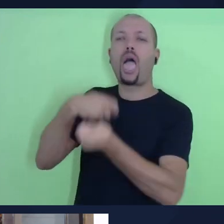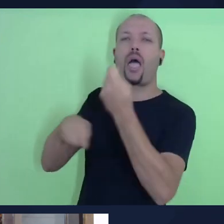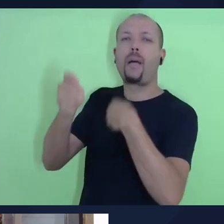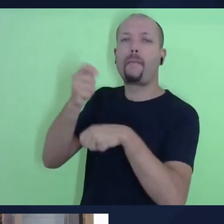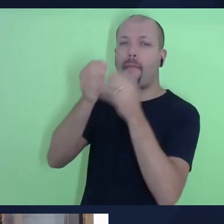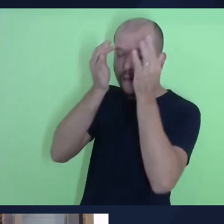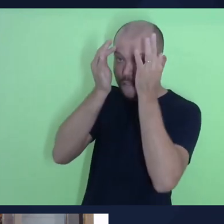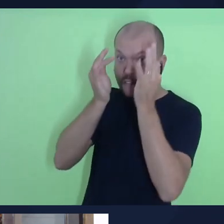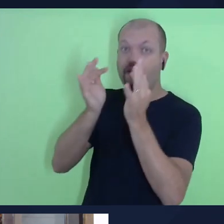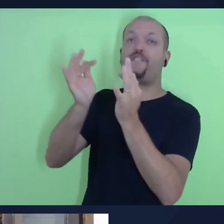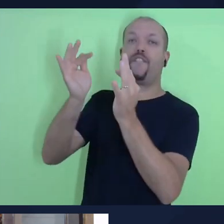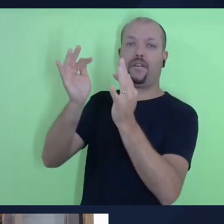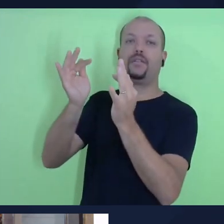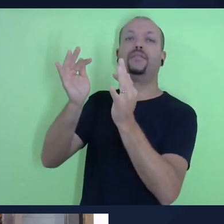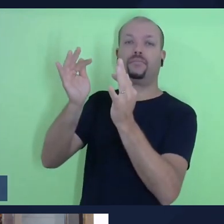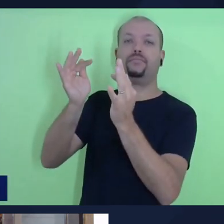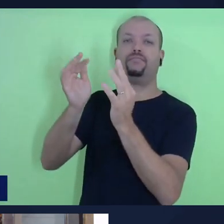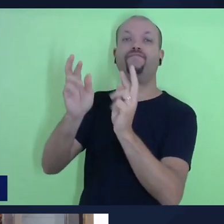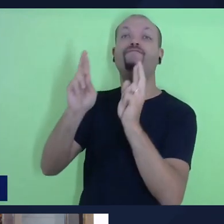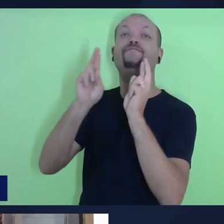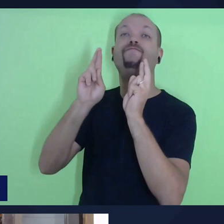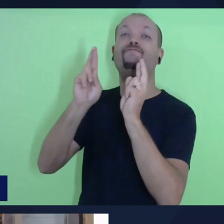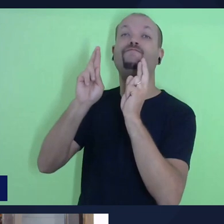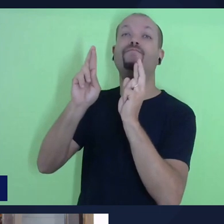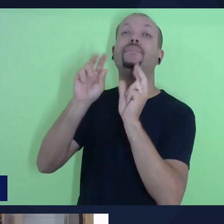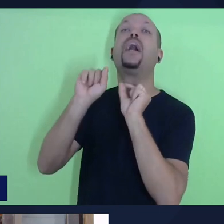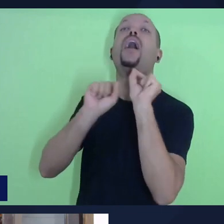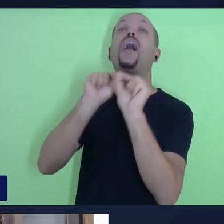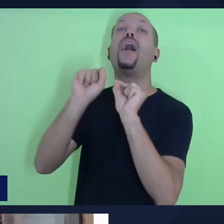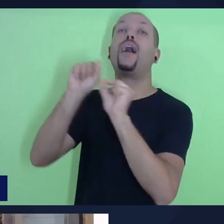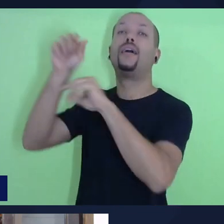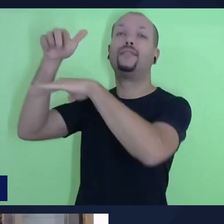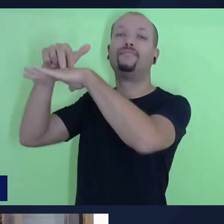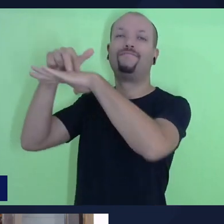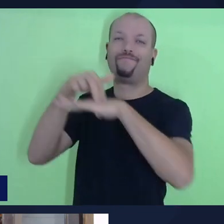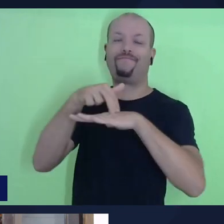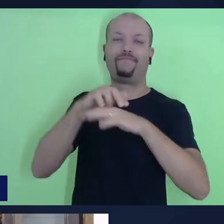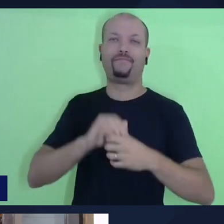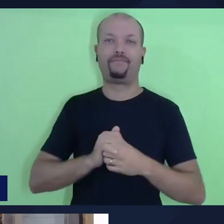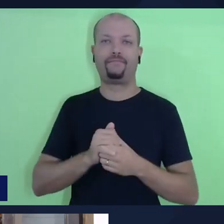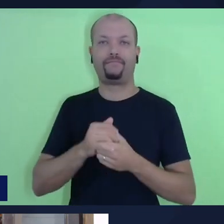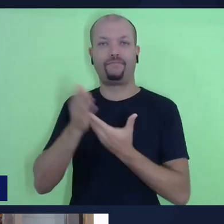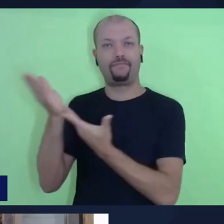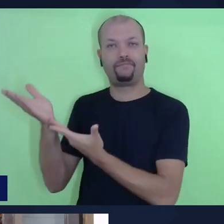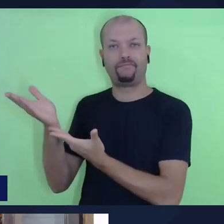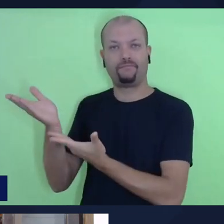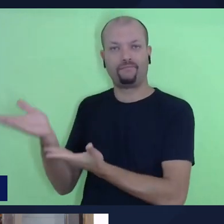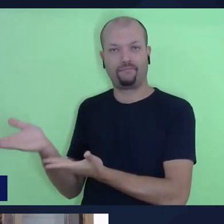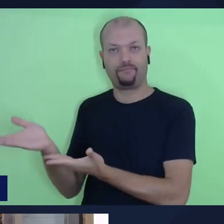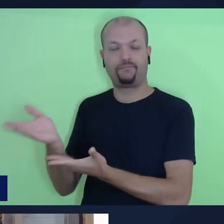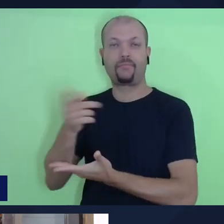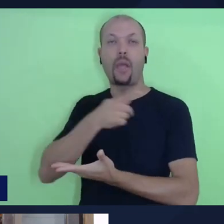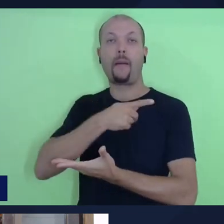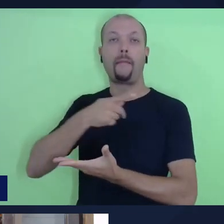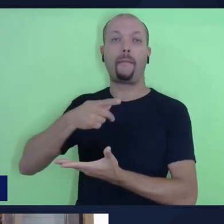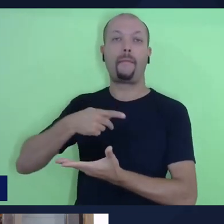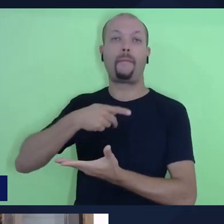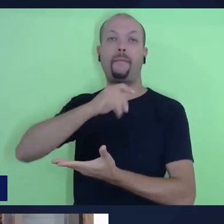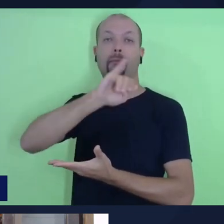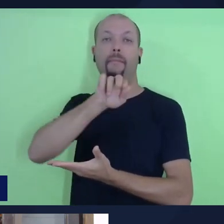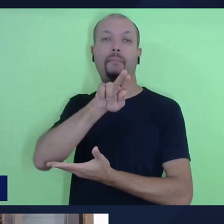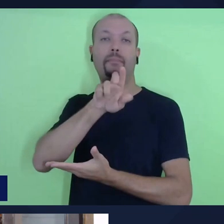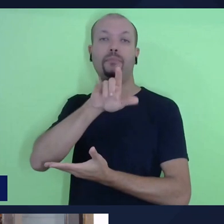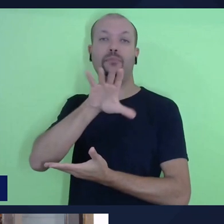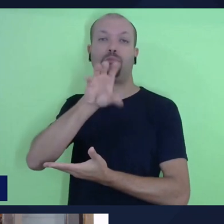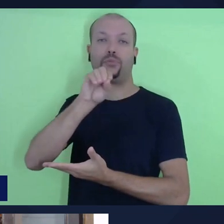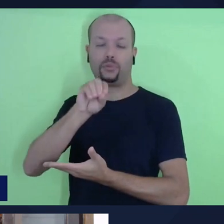fiéis à espera do mestre. Eu sou o pastor Júlio Ribeiro, tenho 1,79 de altura,